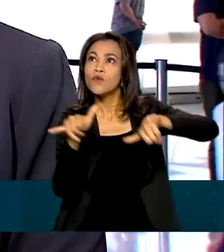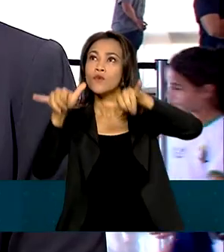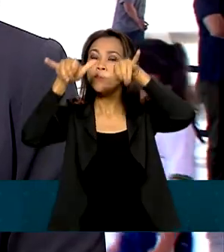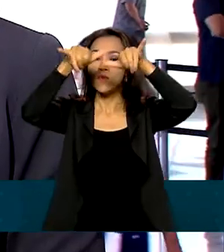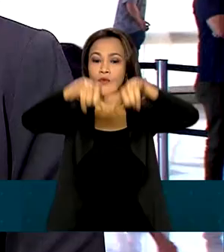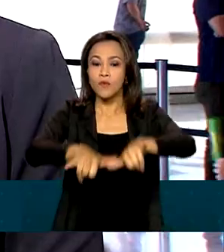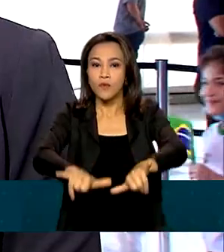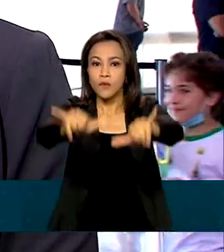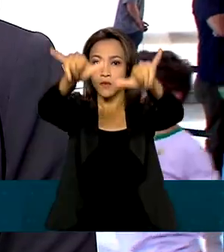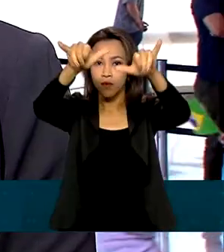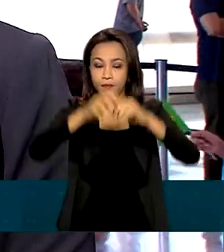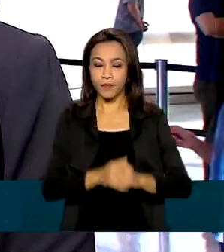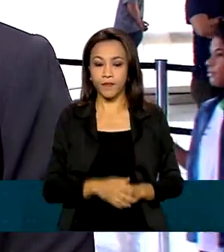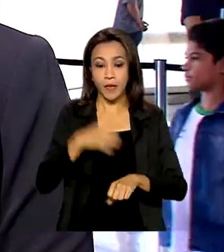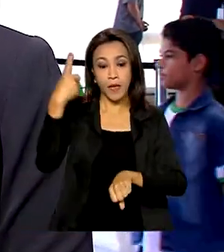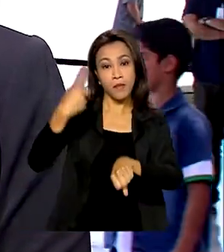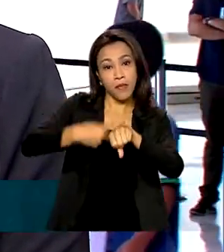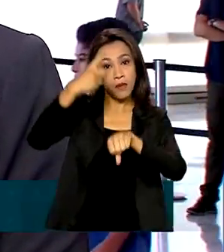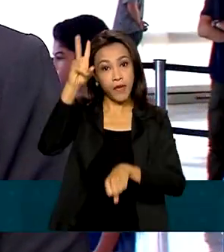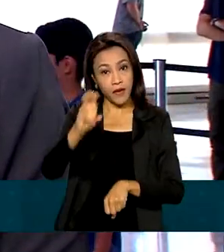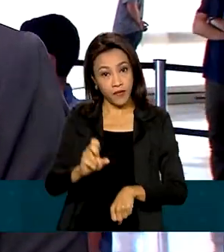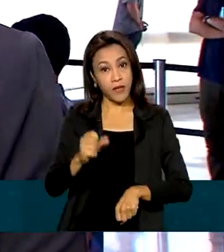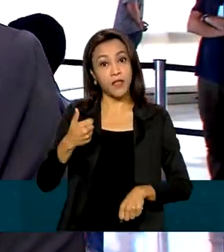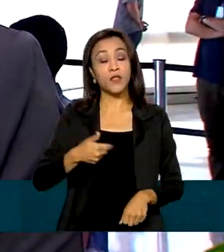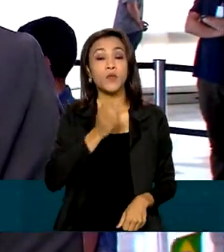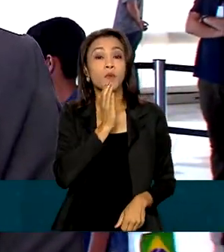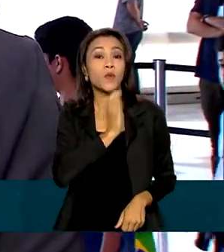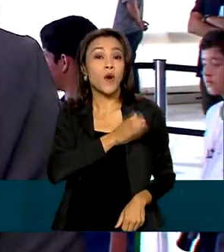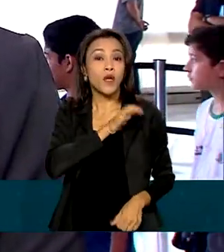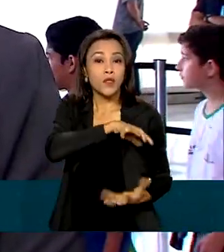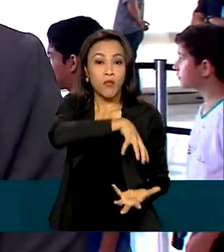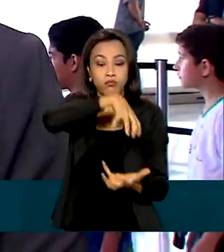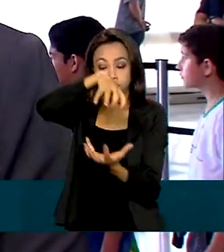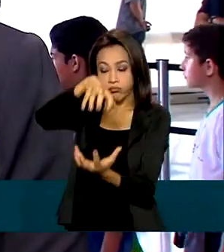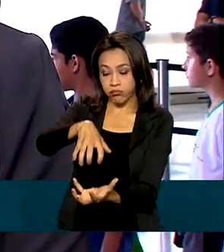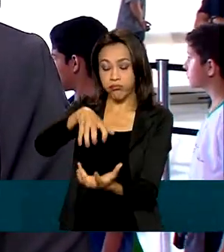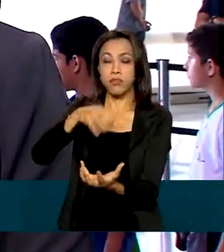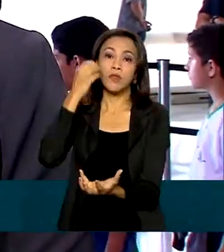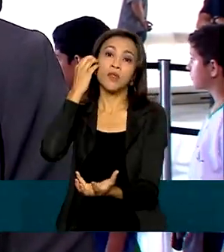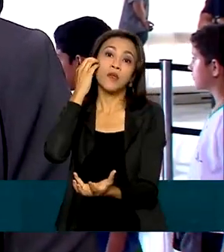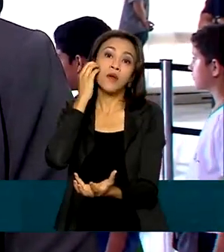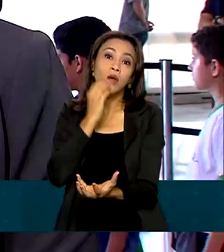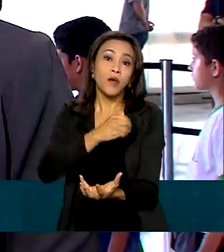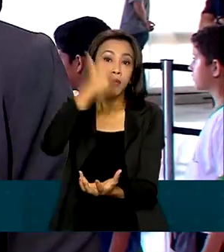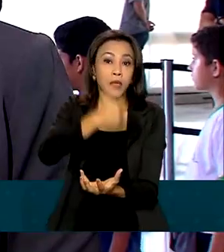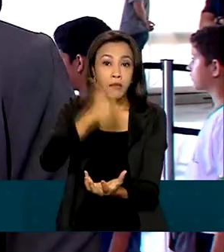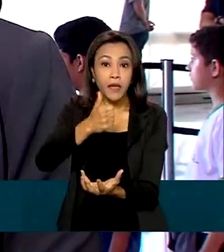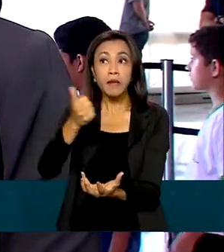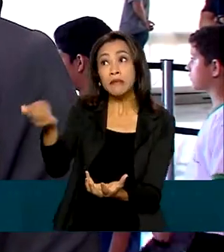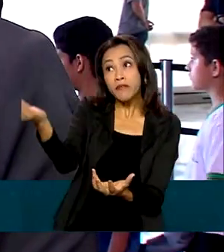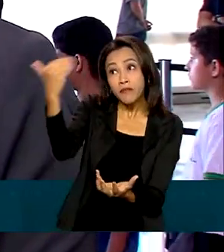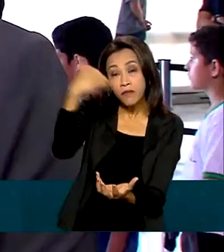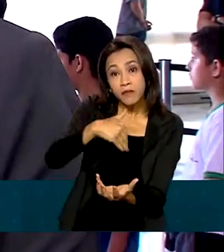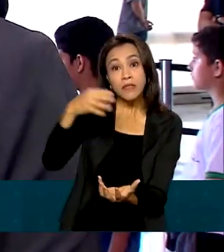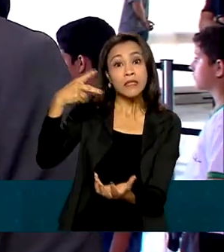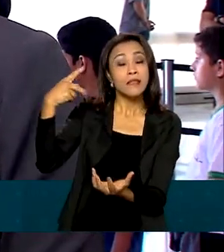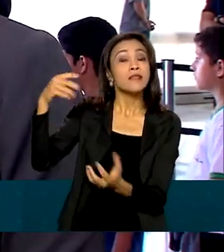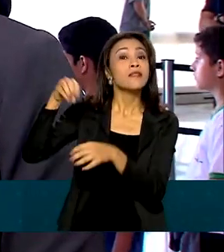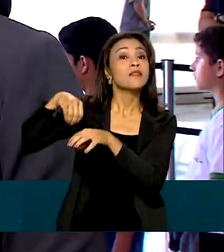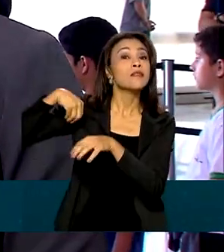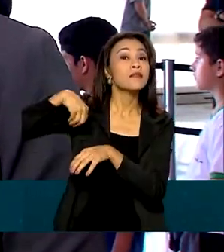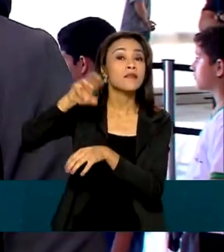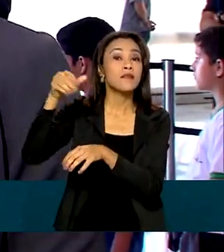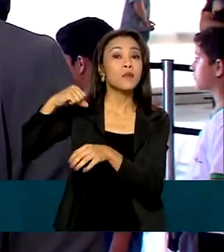É a primeira vez que o coração de Dom Pedro I deixa Portugal. A relíquia é mantida na Capela Mor da